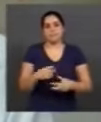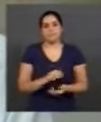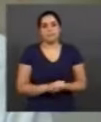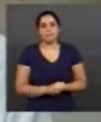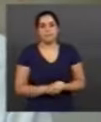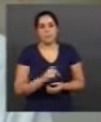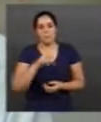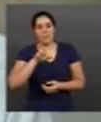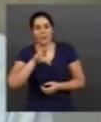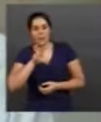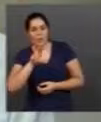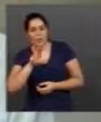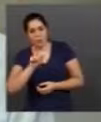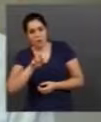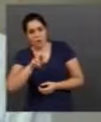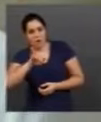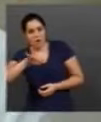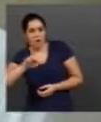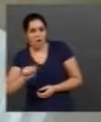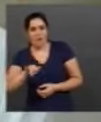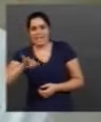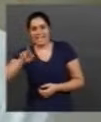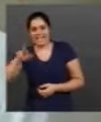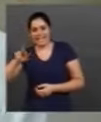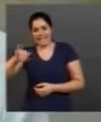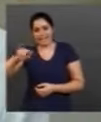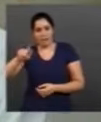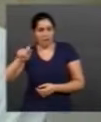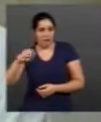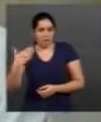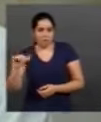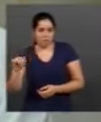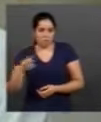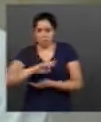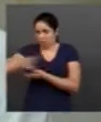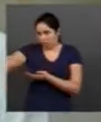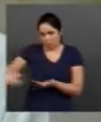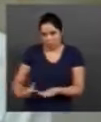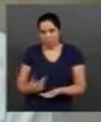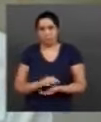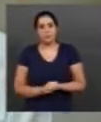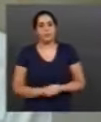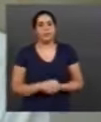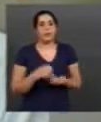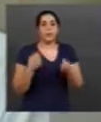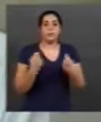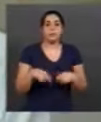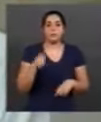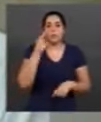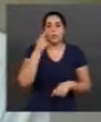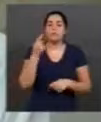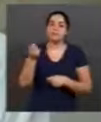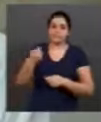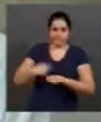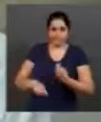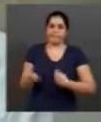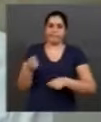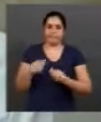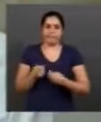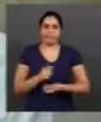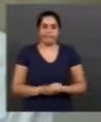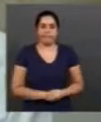pecuária, não é? E é fundamental que especialmente esse setor faça um trabalho de economia de água.